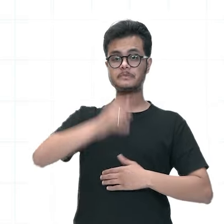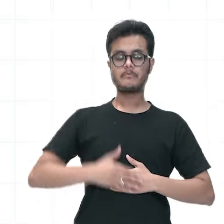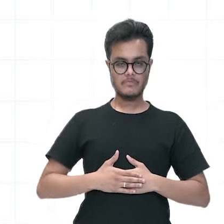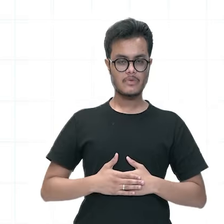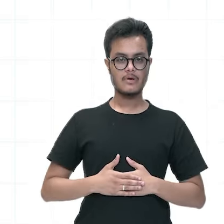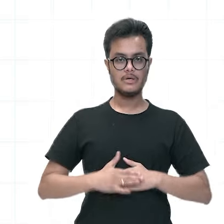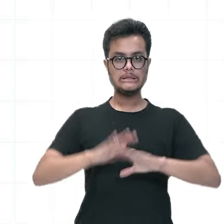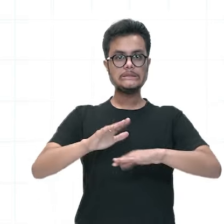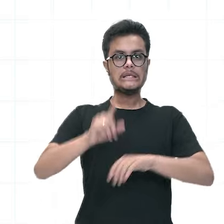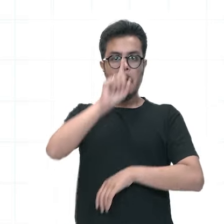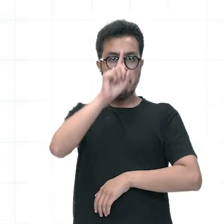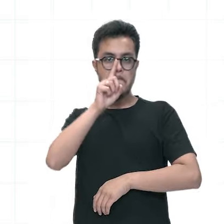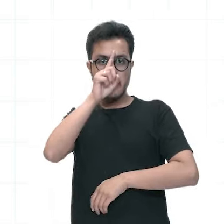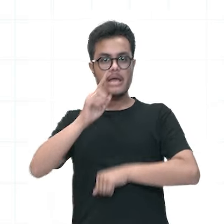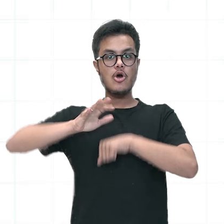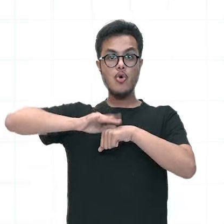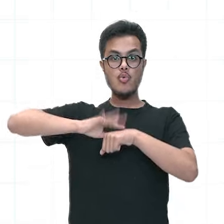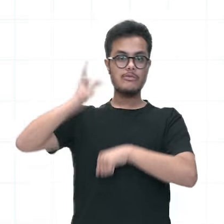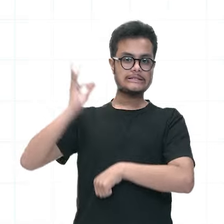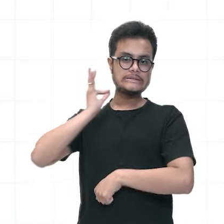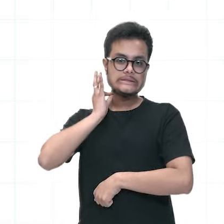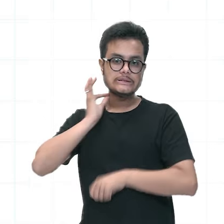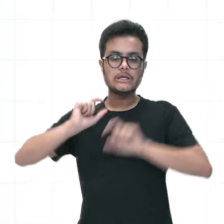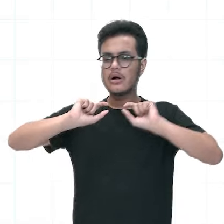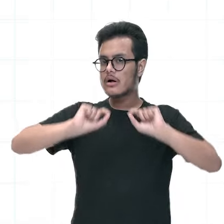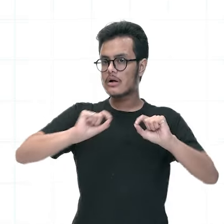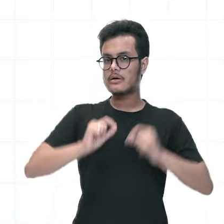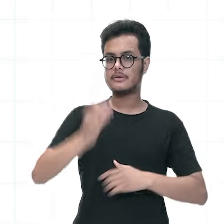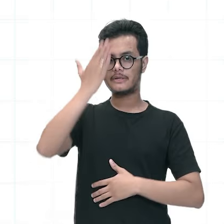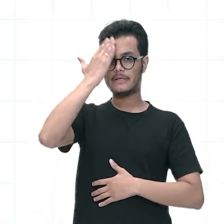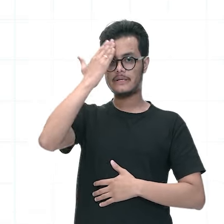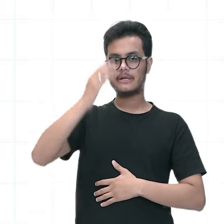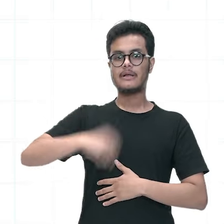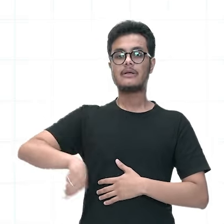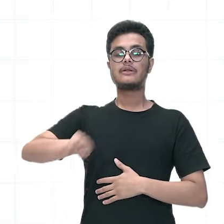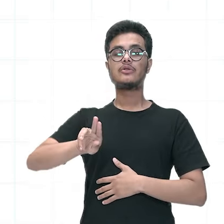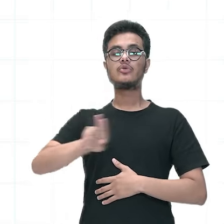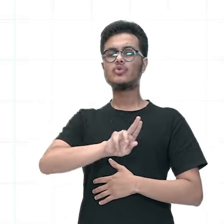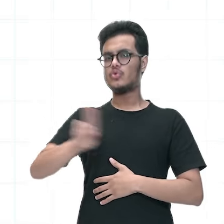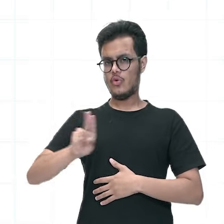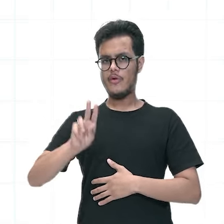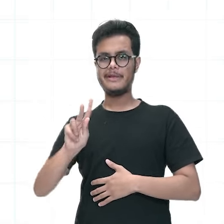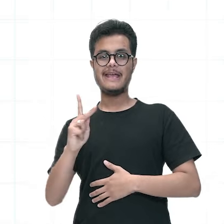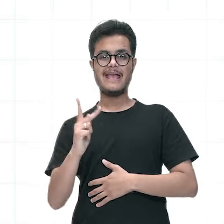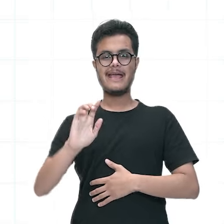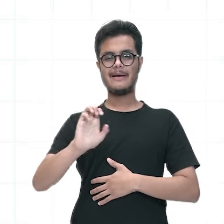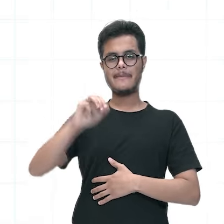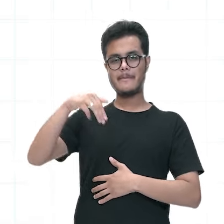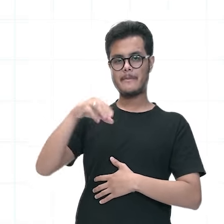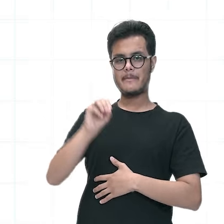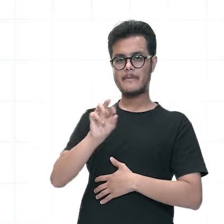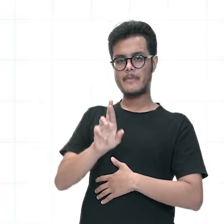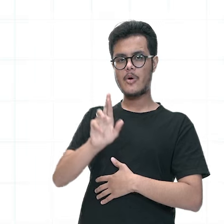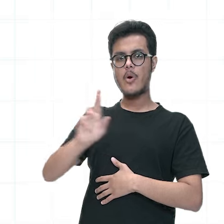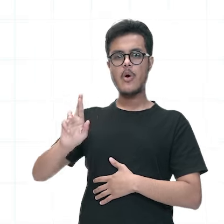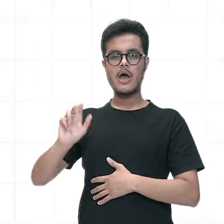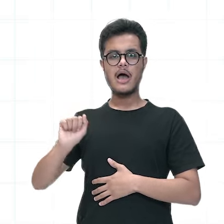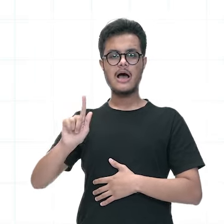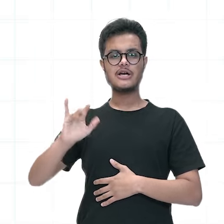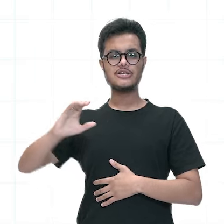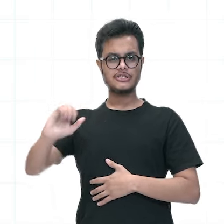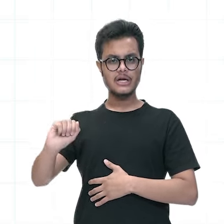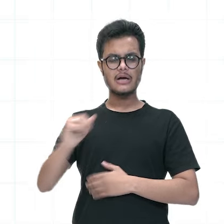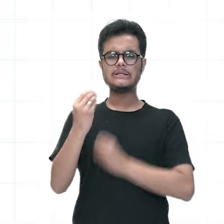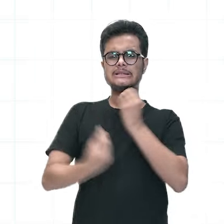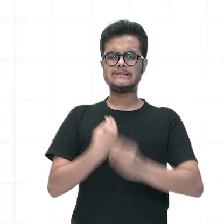forma mais grave dessa enfermidade é conhecida como a febre hemorrágica da dengue. E os sintomas iniciais, eles